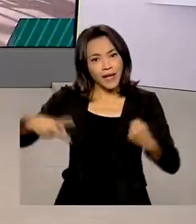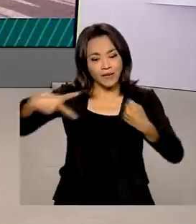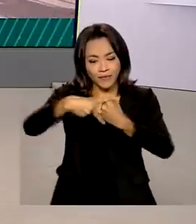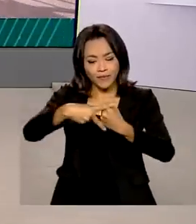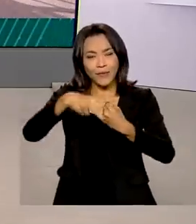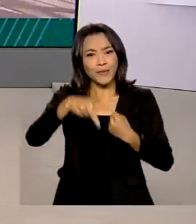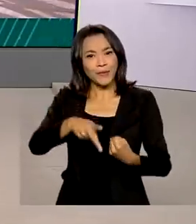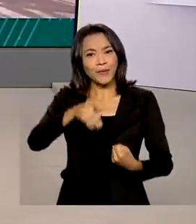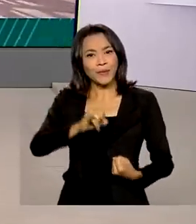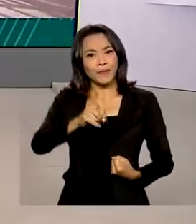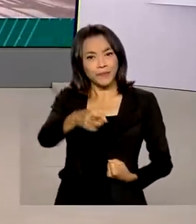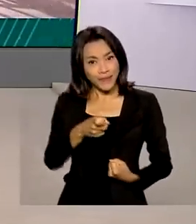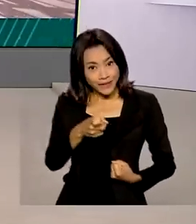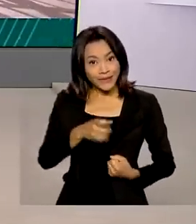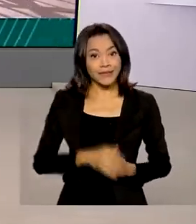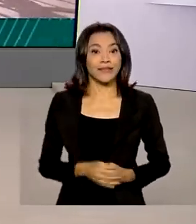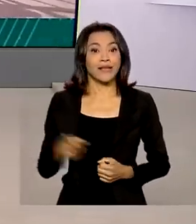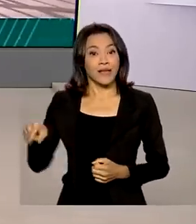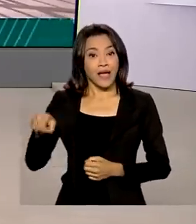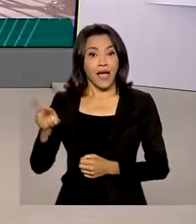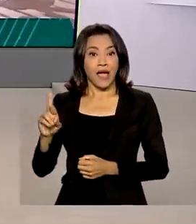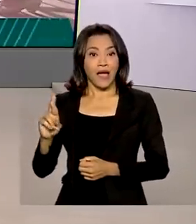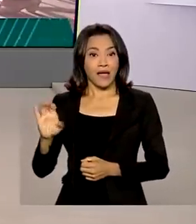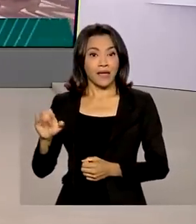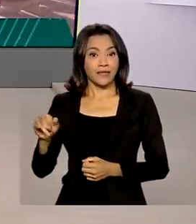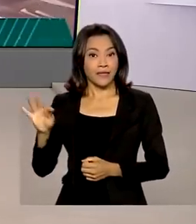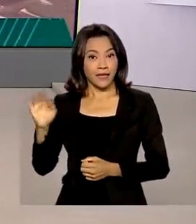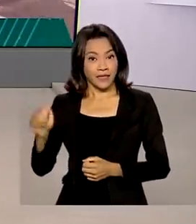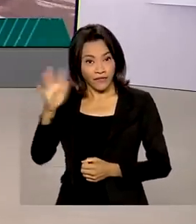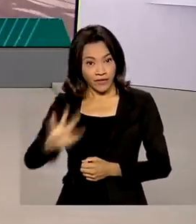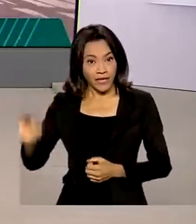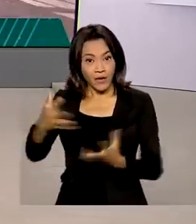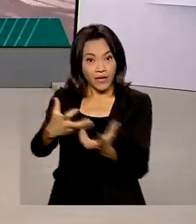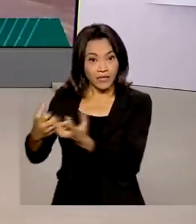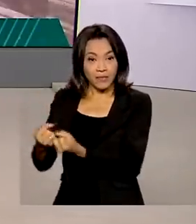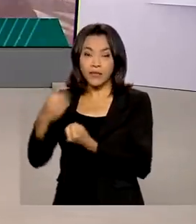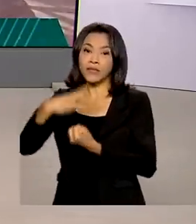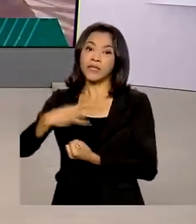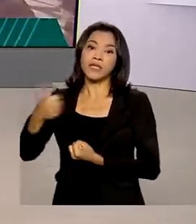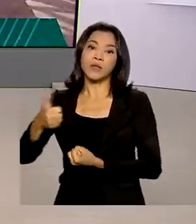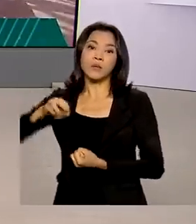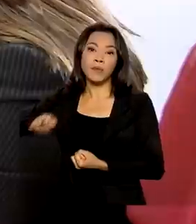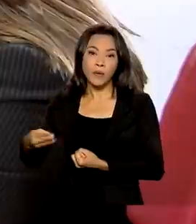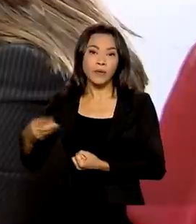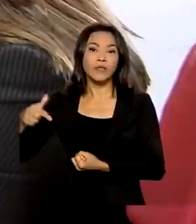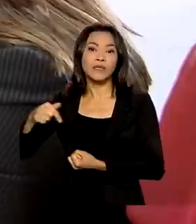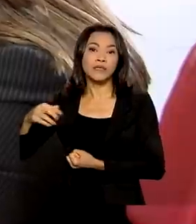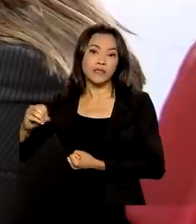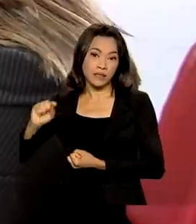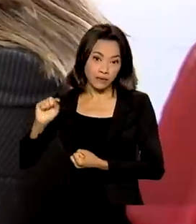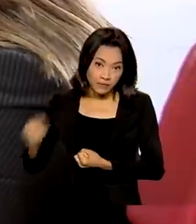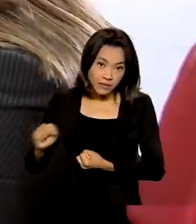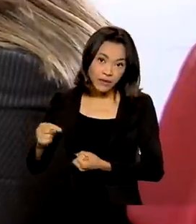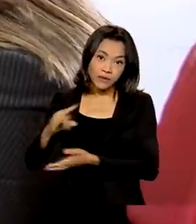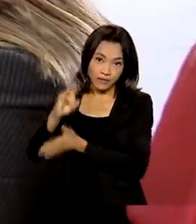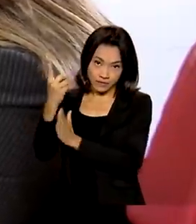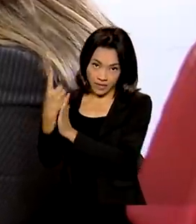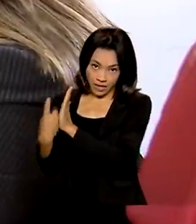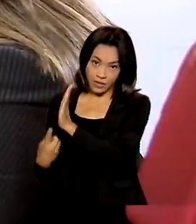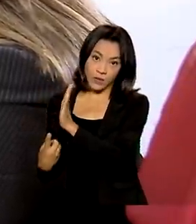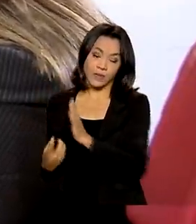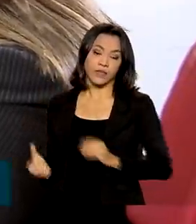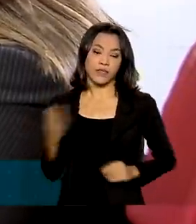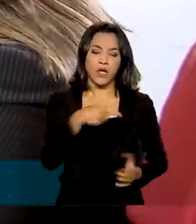PIX. A Receita Federal espera receber 31 milhões e 700 mil declarações. Estão obrigados a